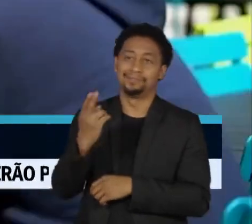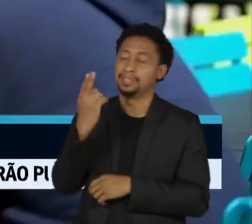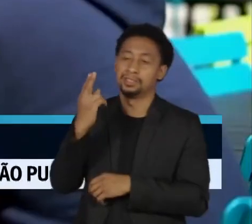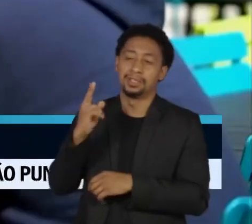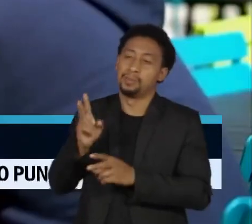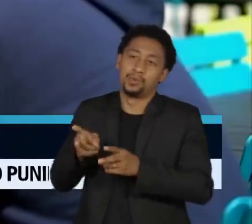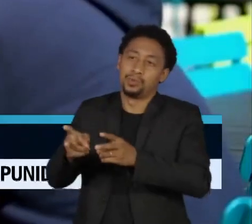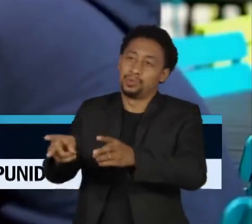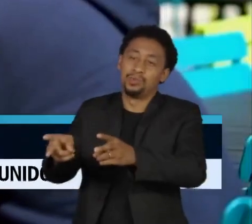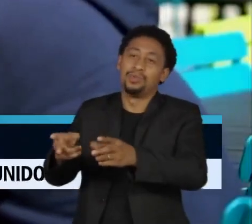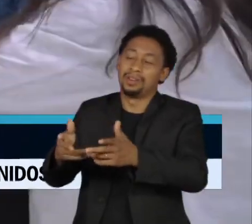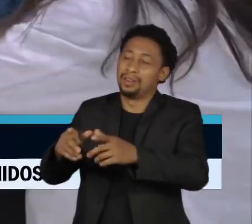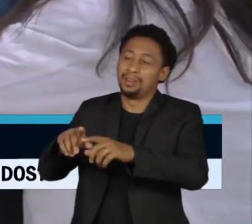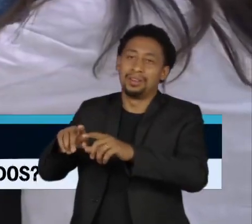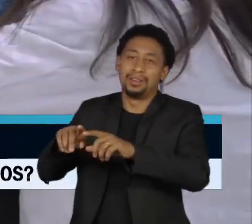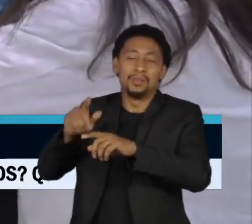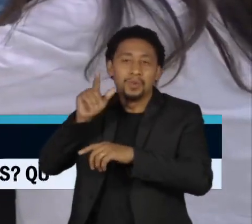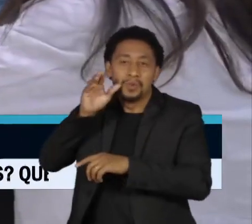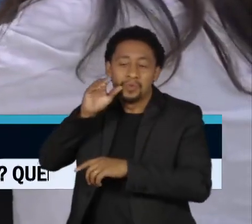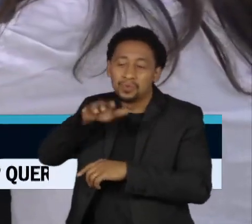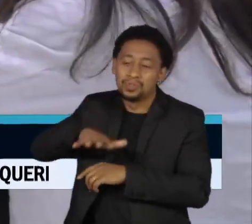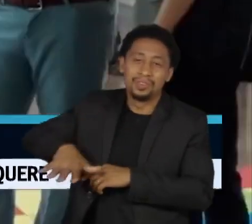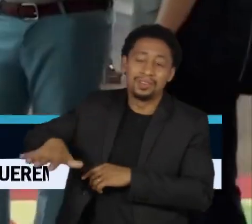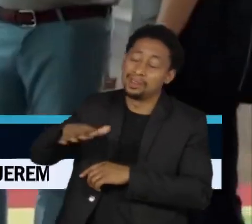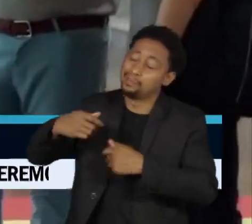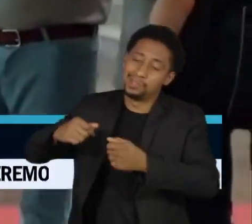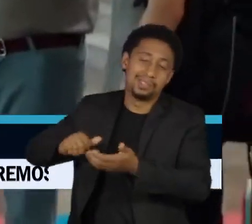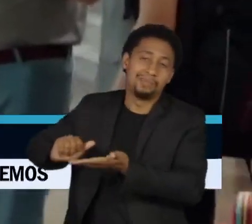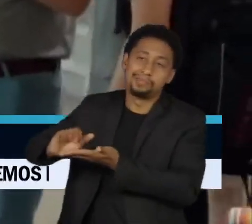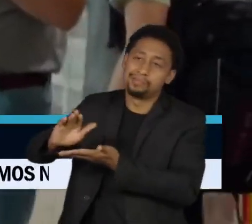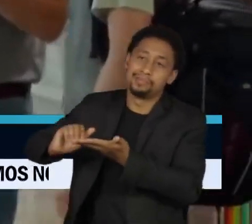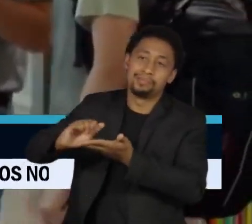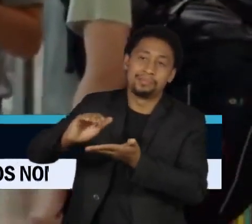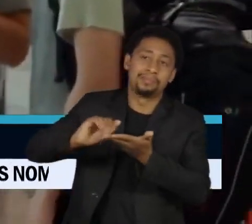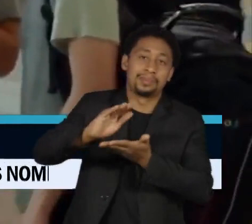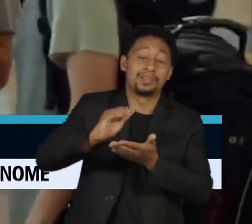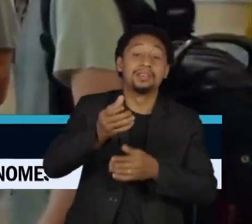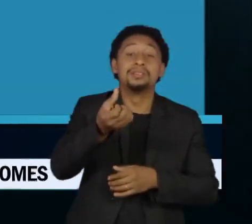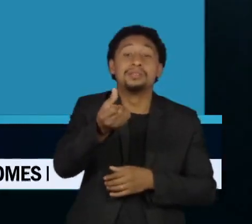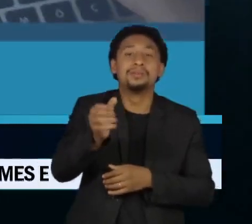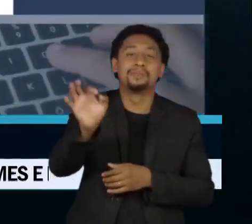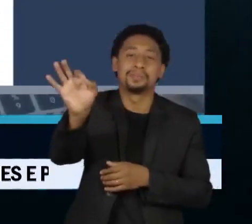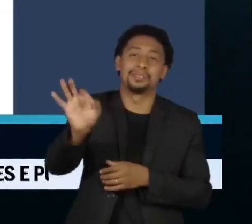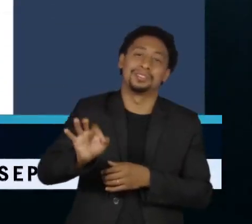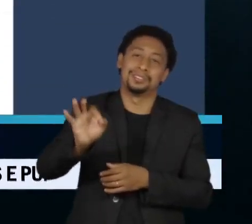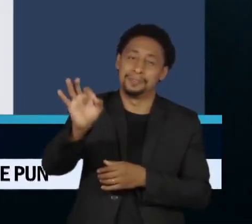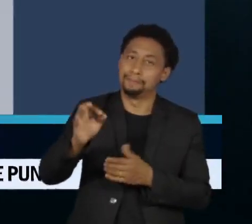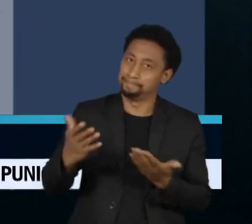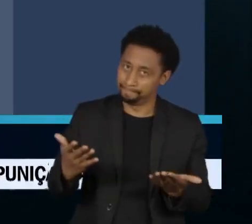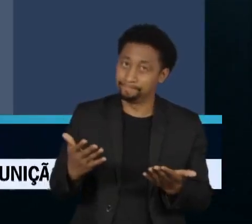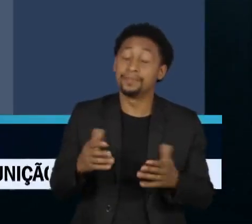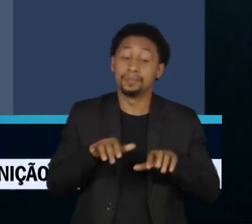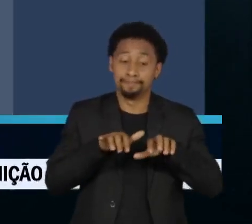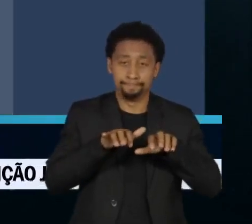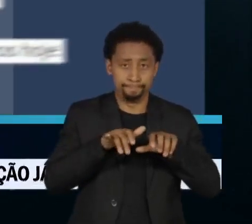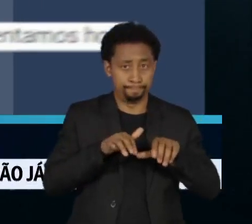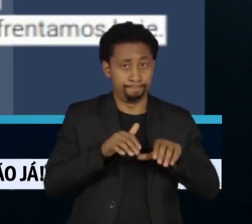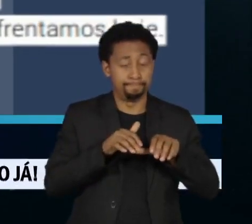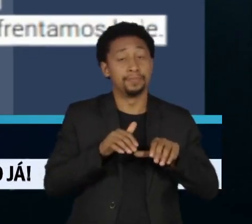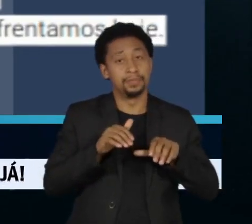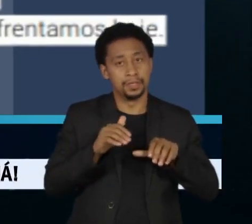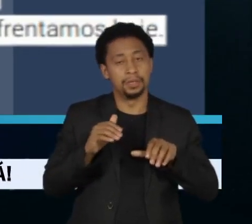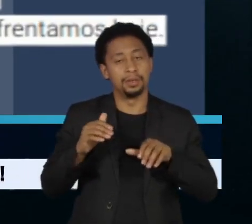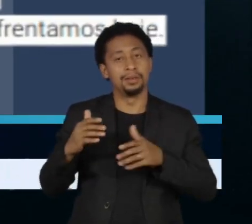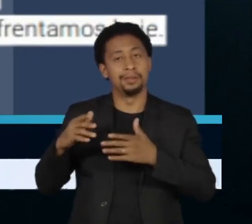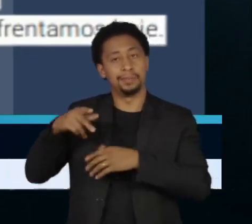funcionários nos próximos meses, 6% do efetivo da companhia. Por e-mail, o CEO informou